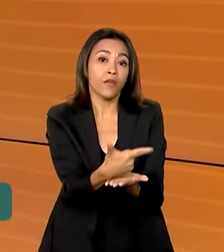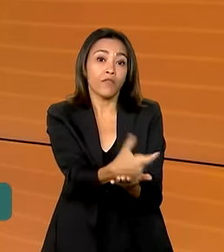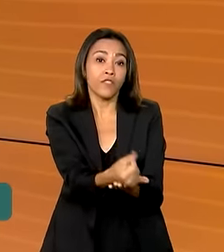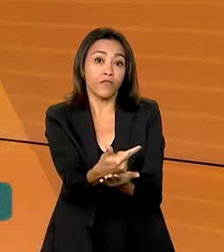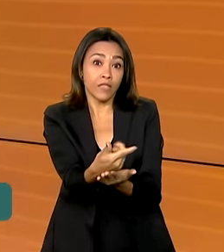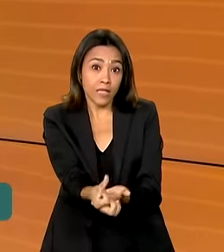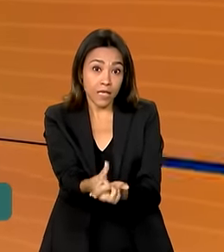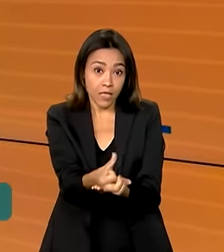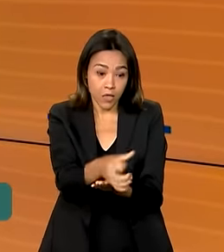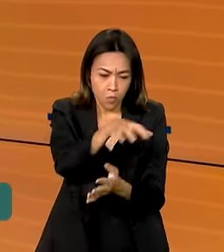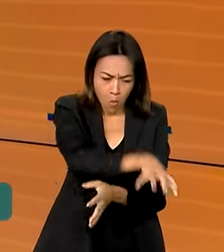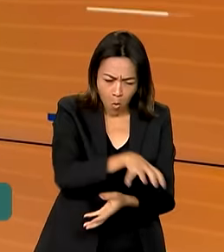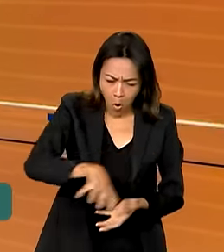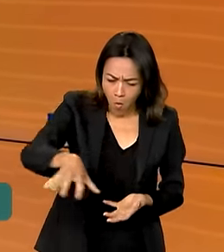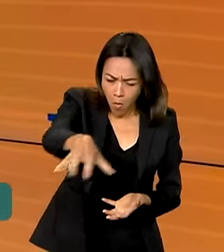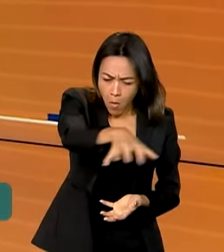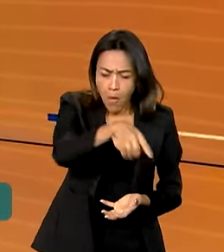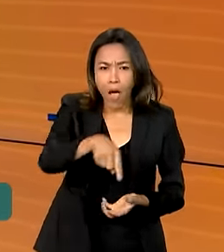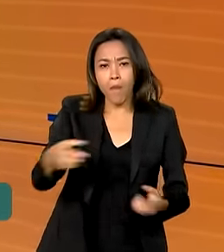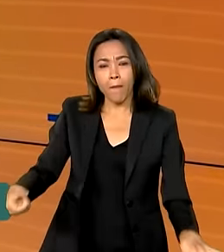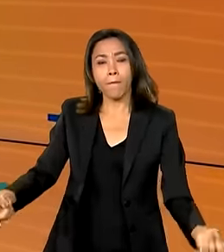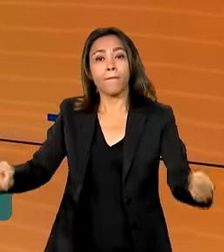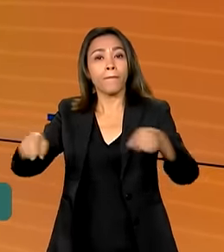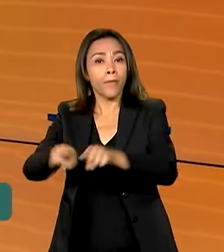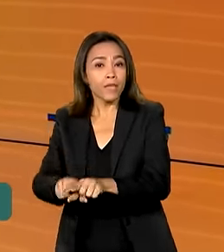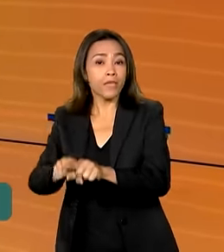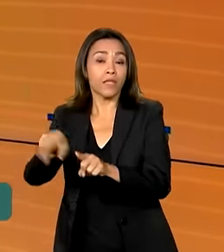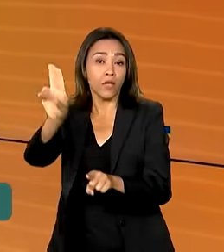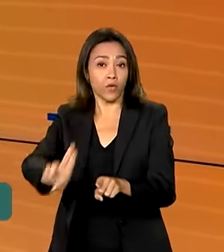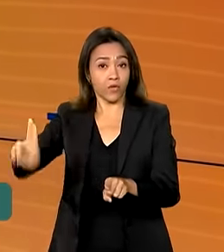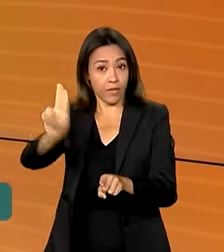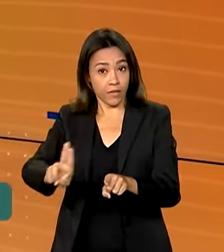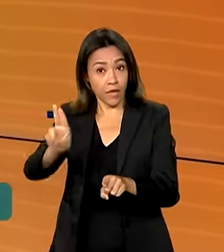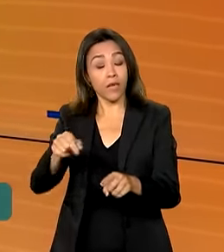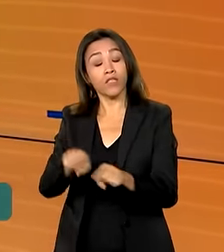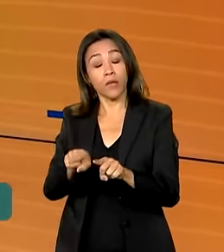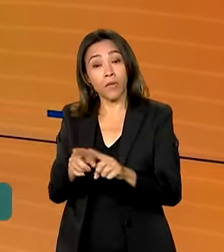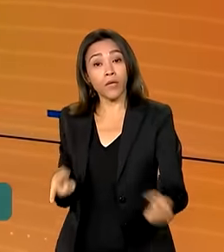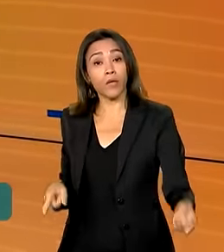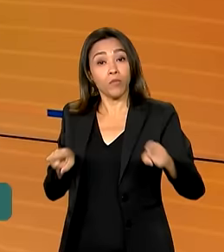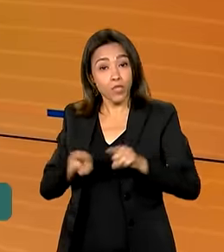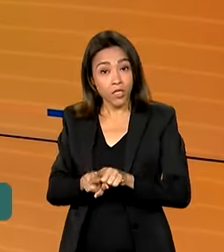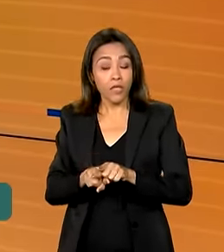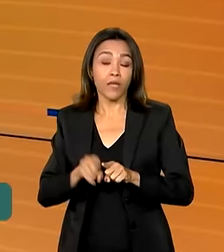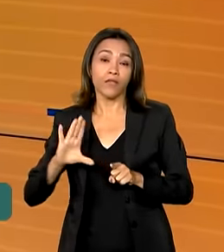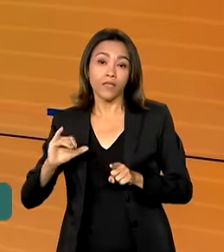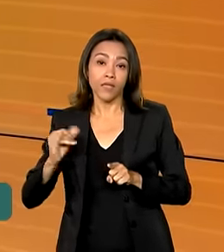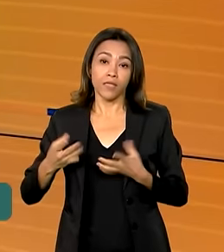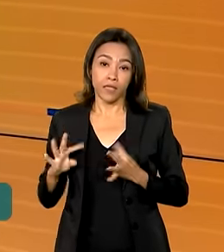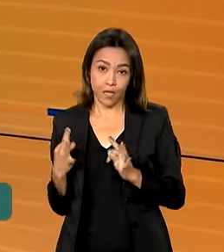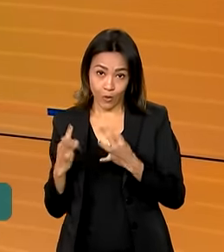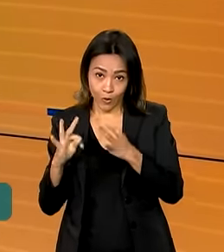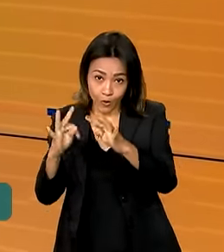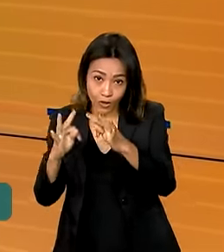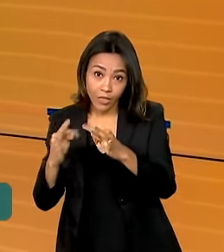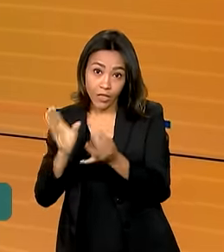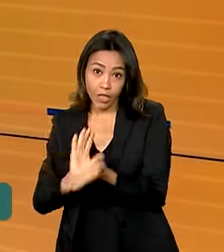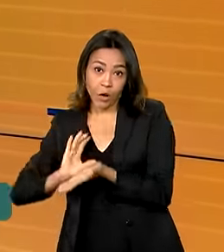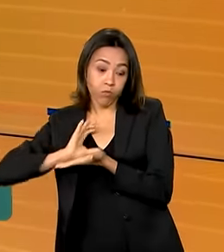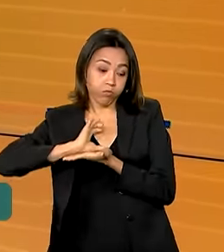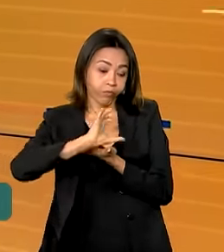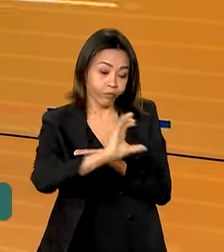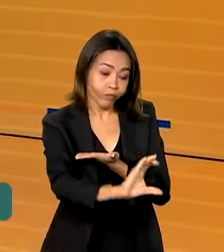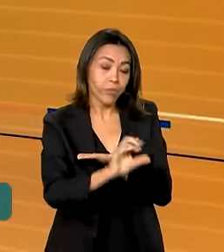complexo é uma parceria da Universidade Federal de Minas Gerais com o Ministério da Ciência, Tecnologia e Inovação, que investiu aí